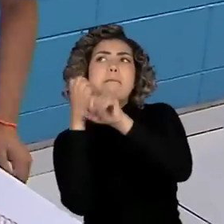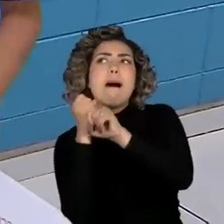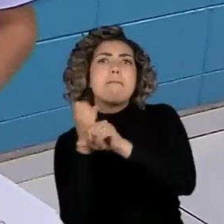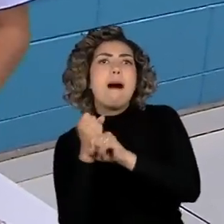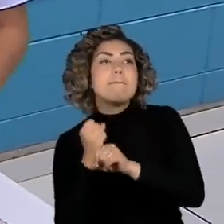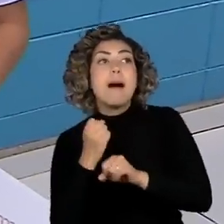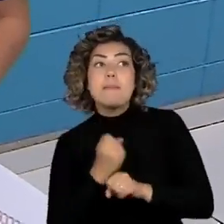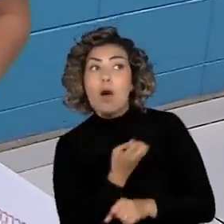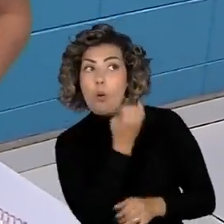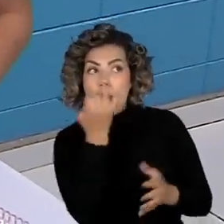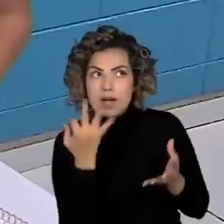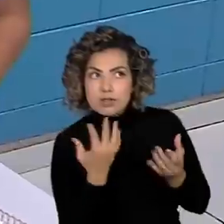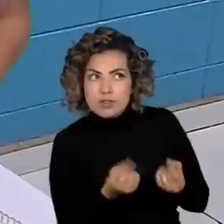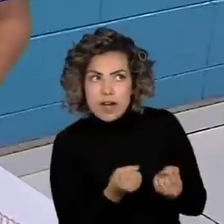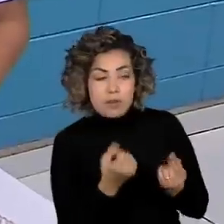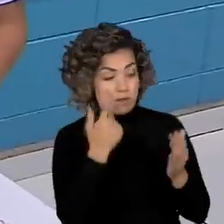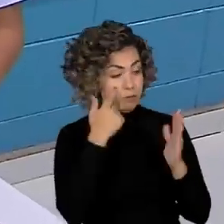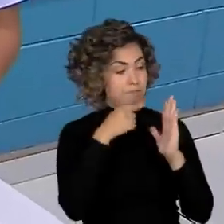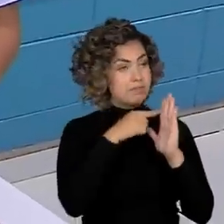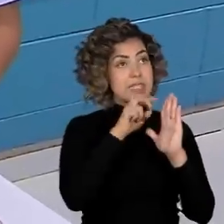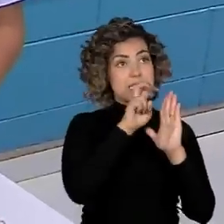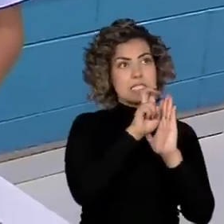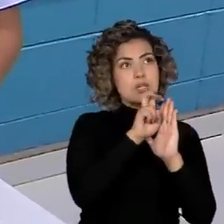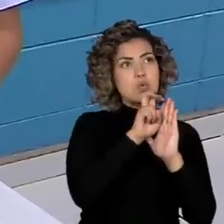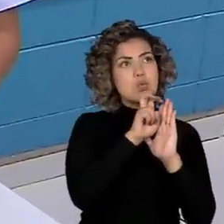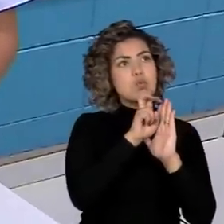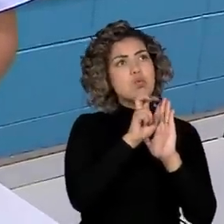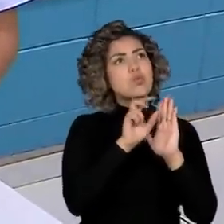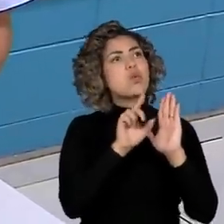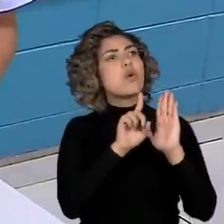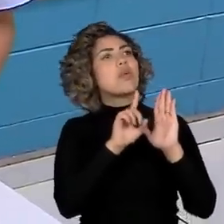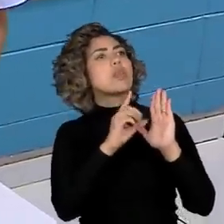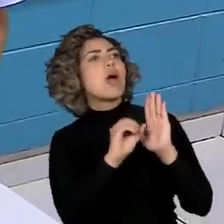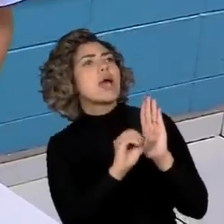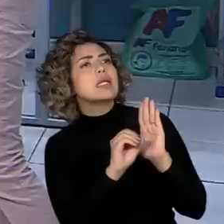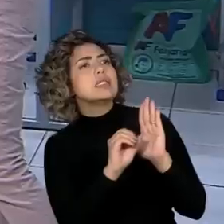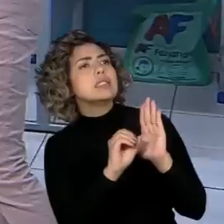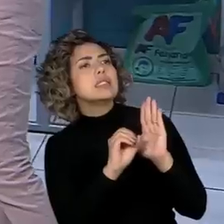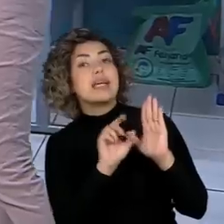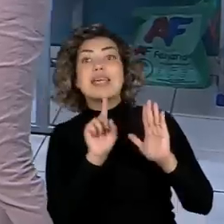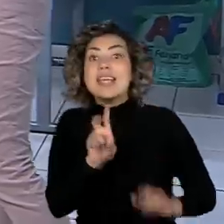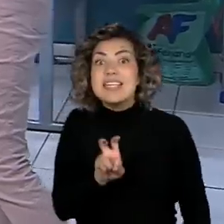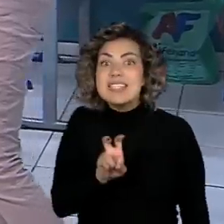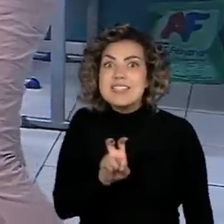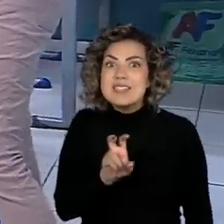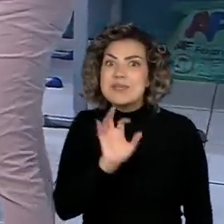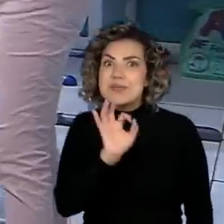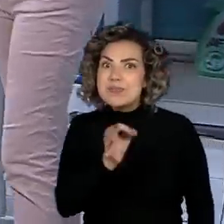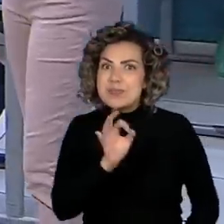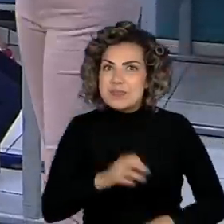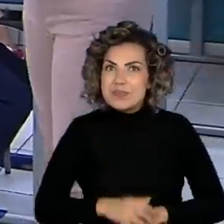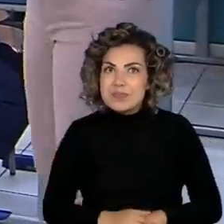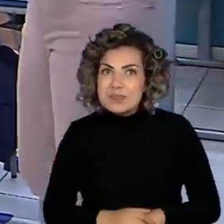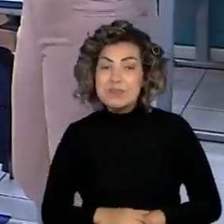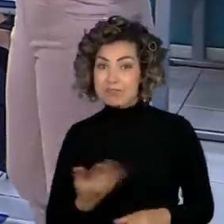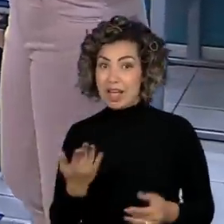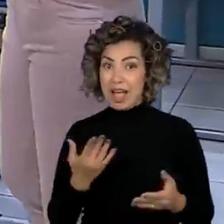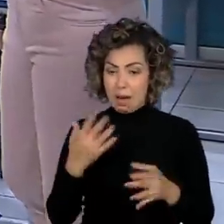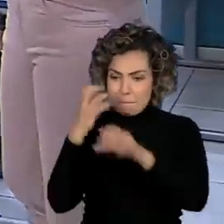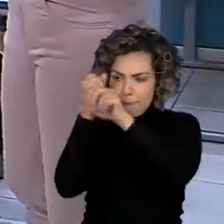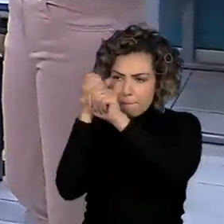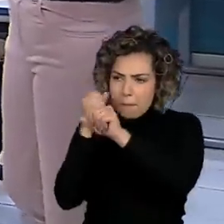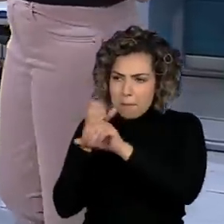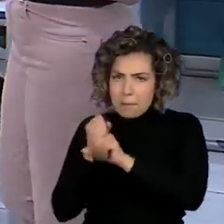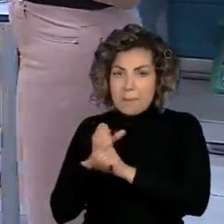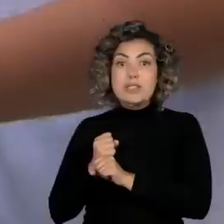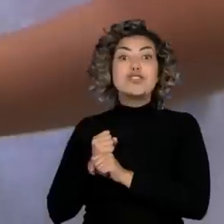tá? Vamos lá? Cinco. Dez. Quinze. Gabriel. E o recebimento do dinheiro